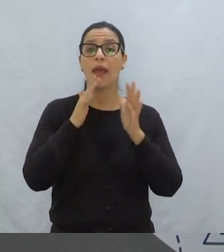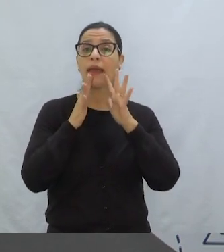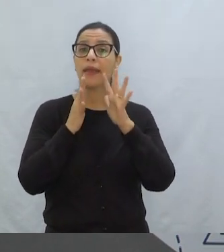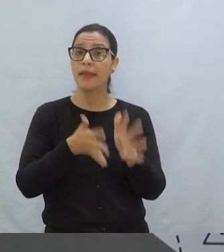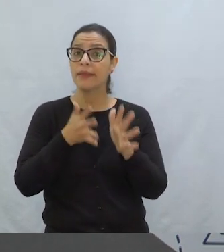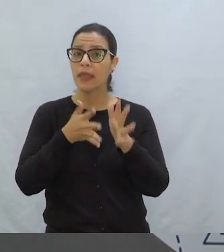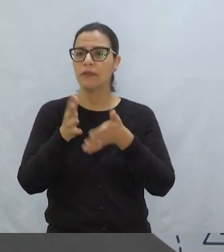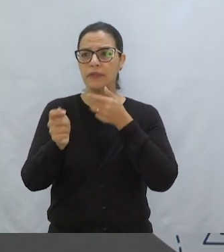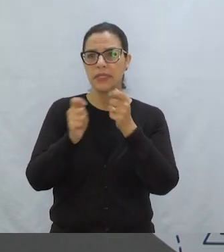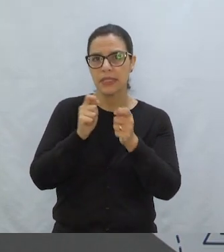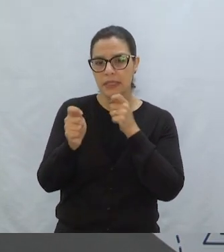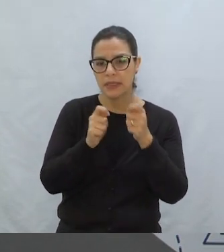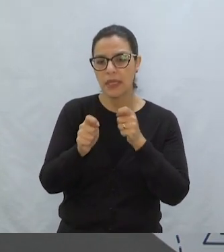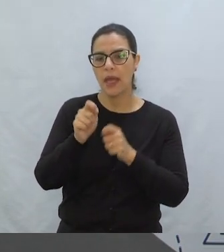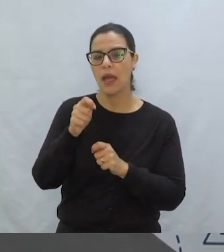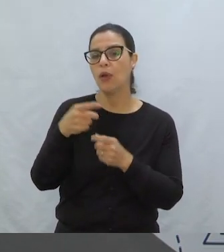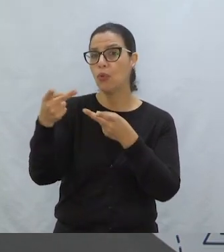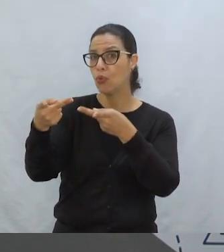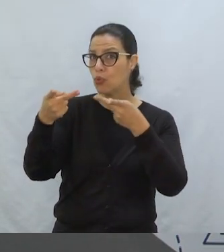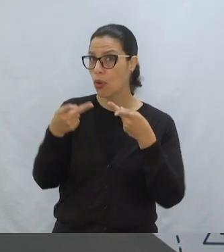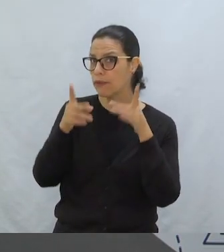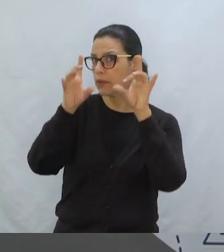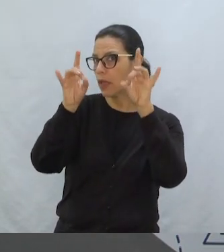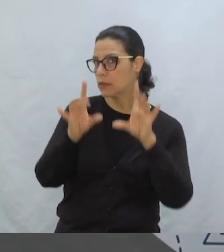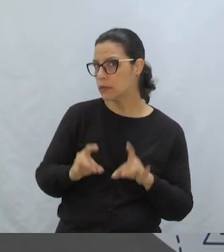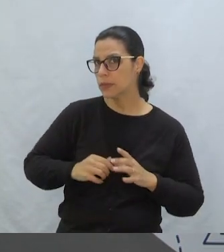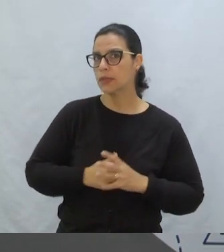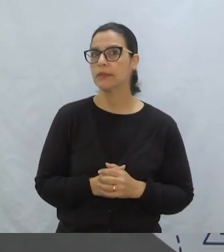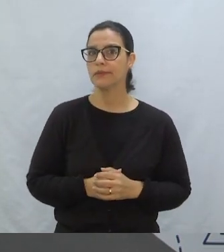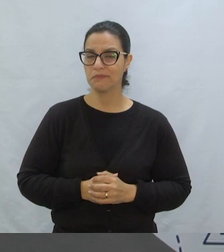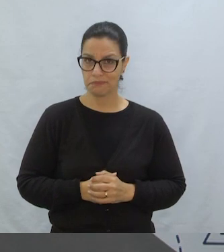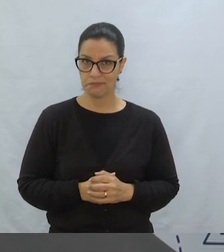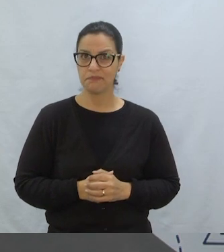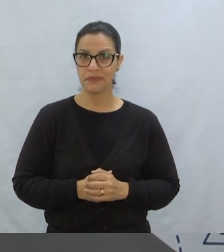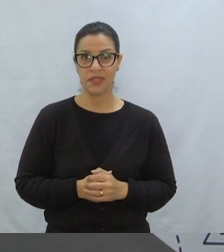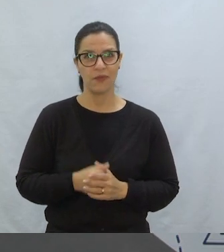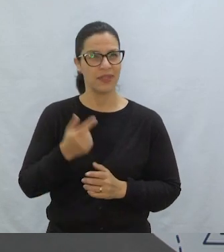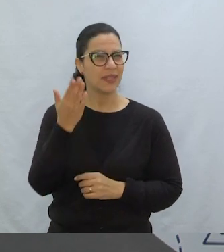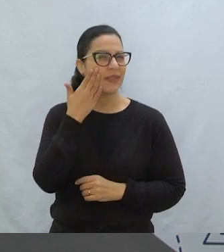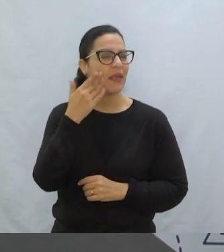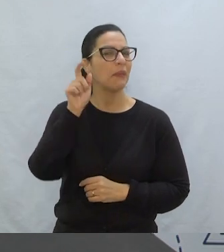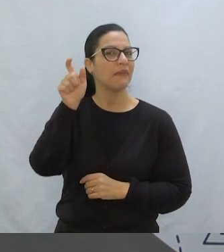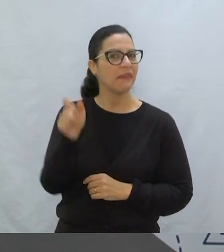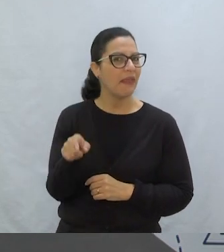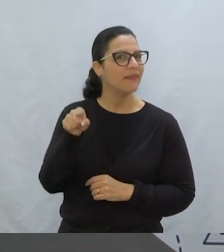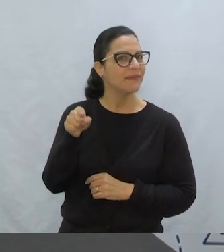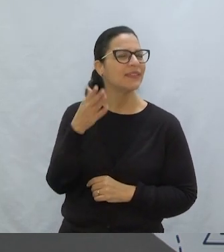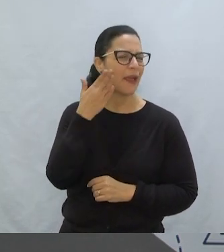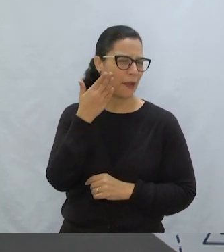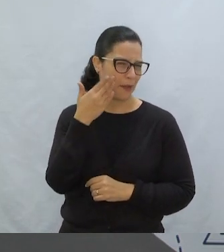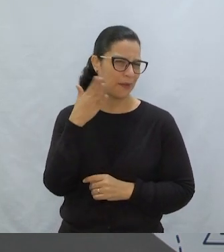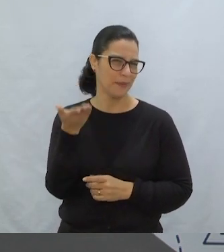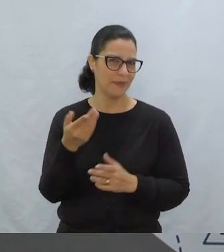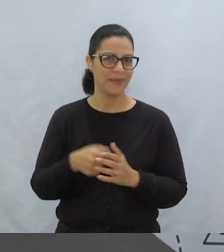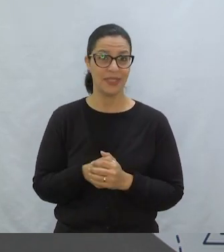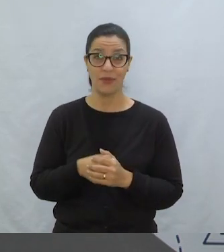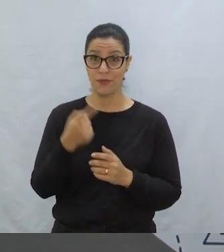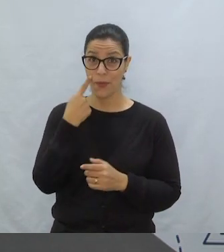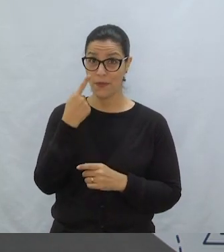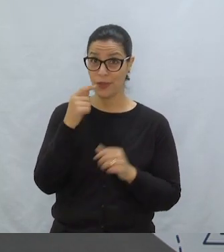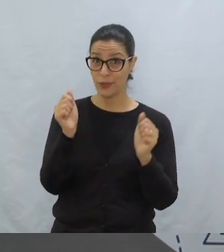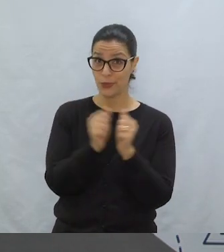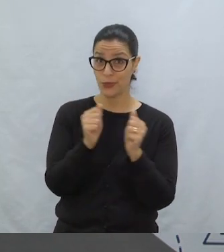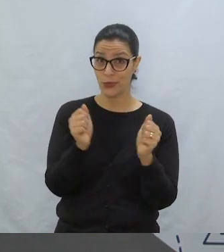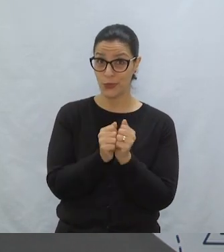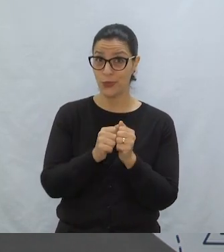E também para entrevistar Um convidado muito especial. Você sabe quem é, não sabe? Então,